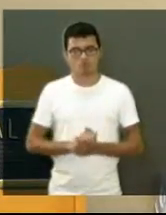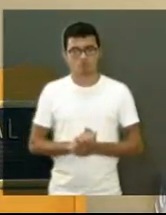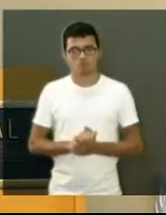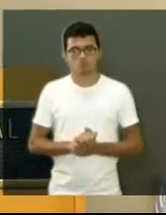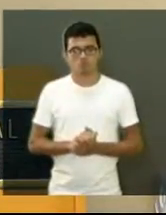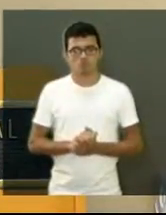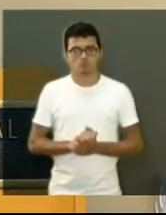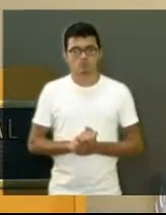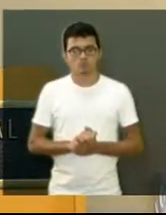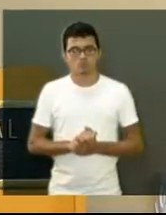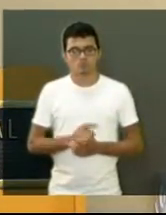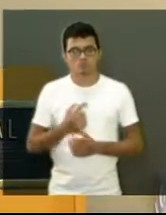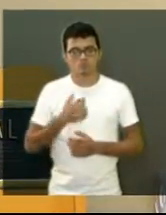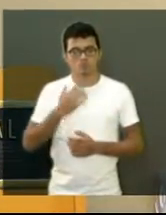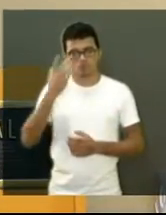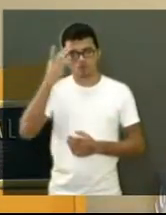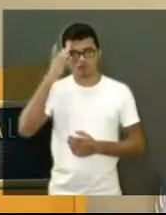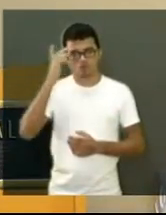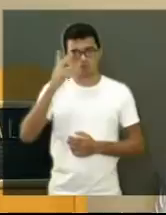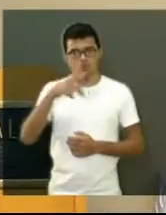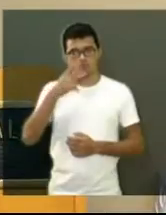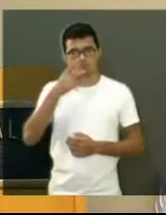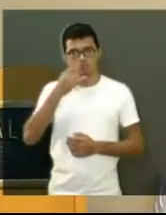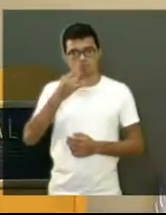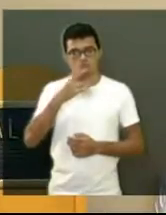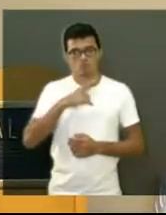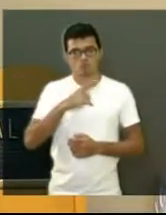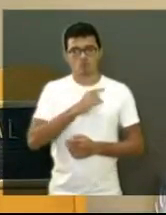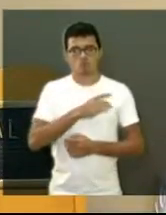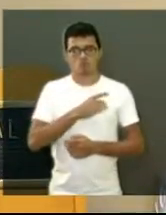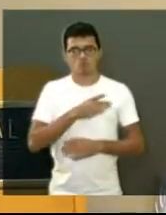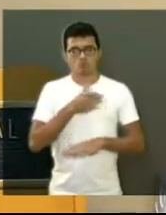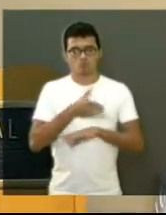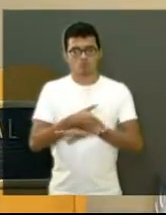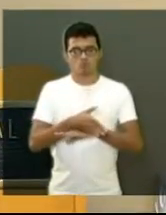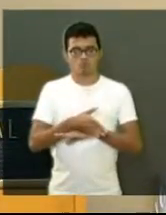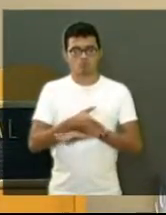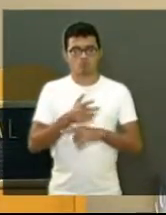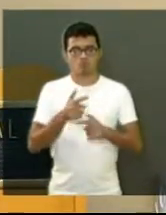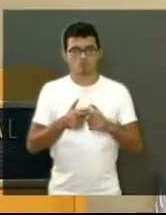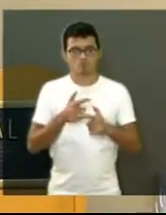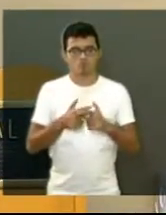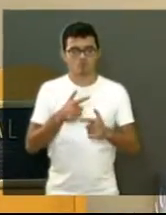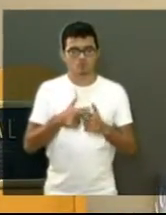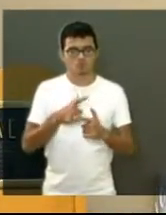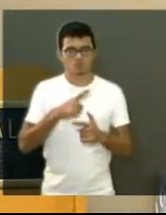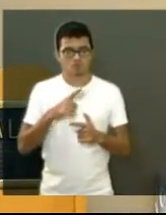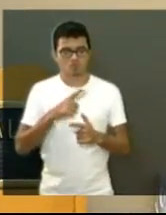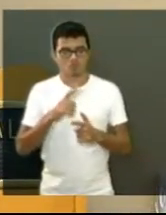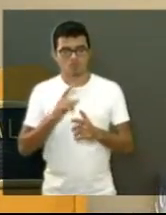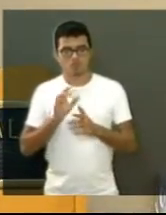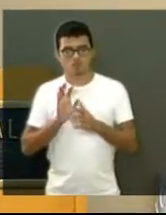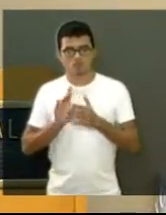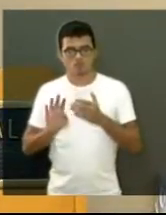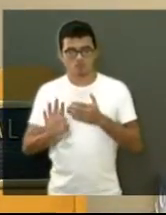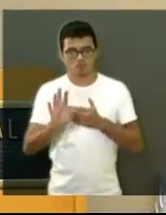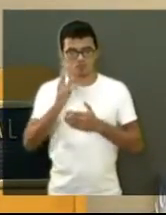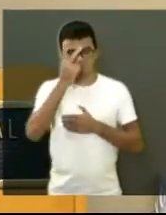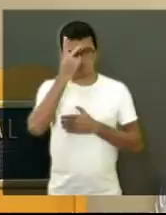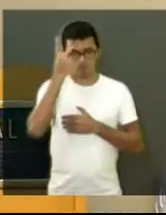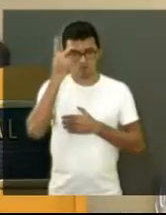Olha, eu acho que até o pai ficou com medo de levar filho, porque tavam saindo pessoas que